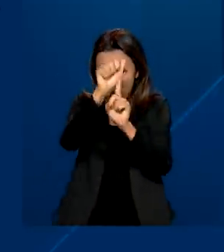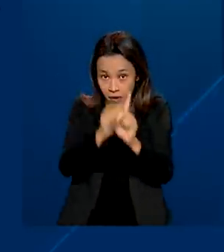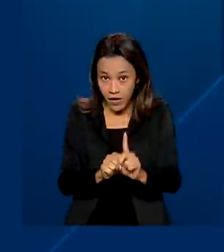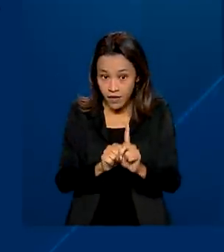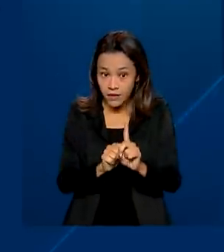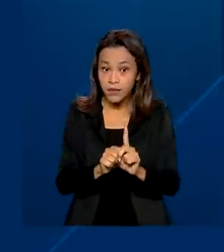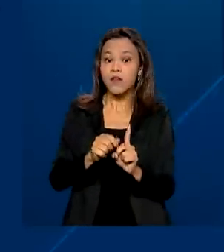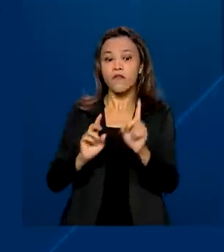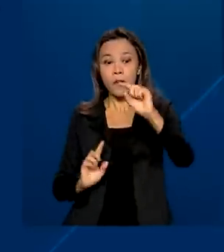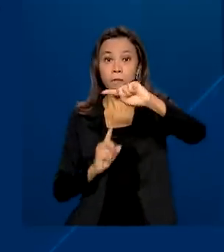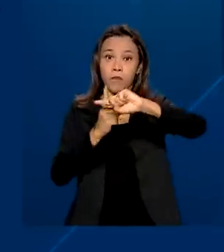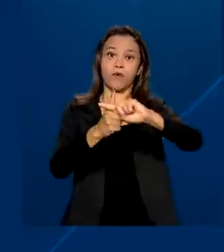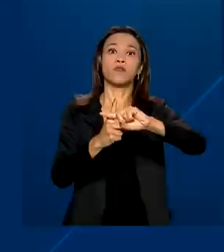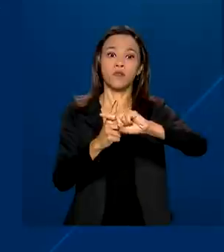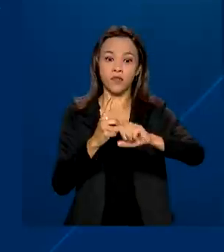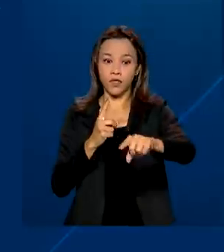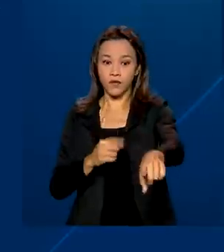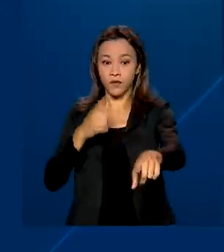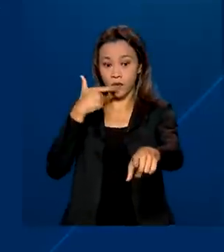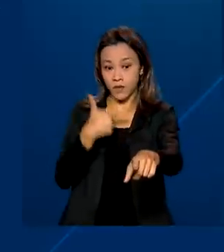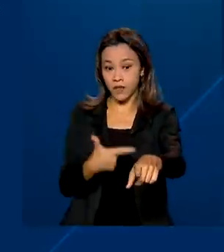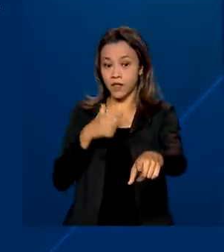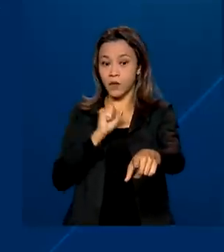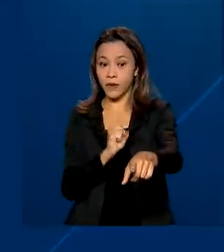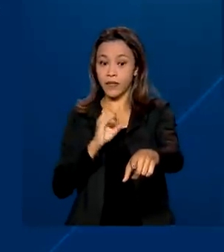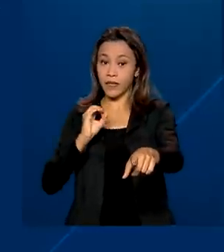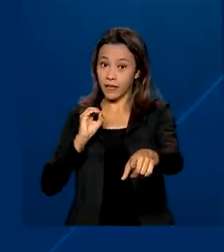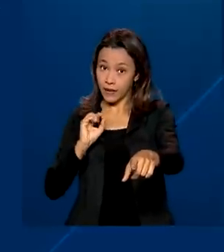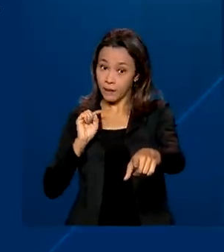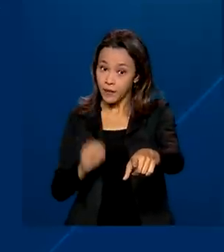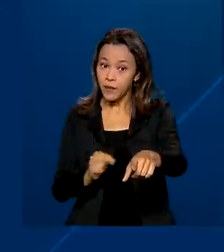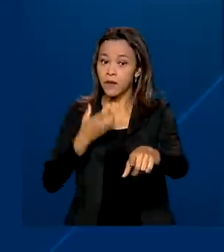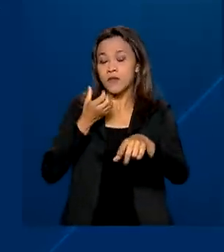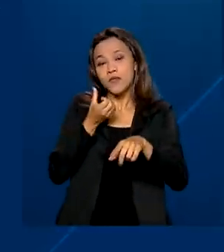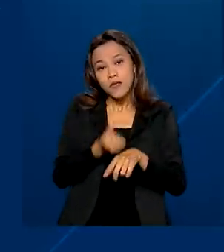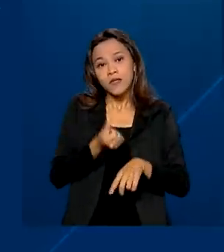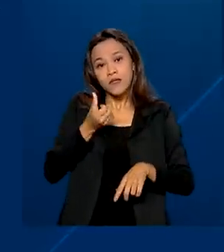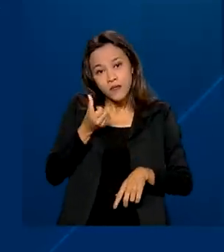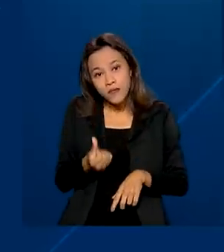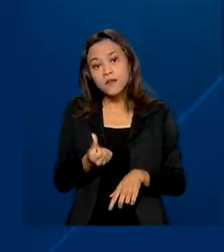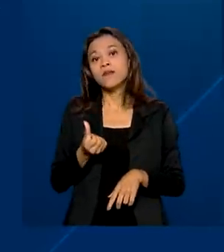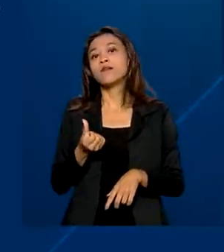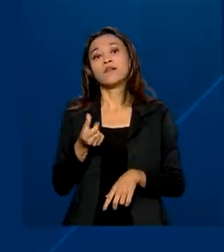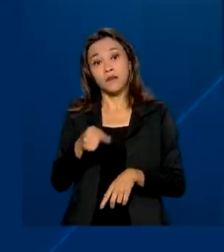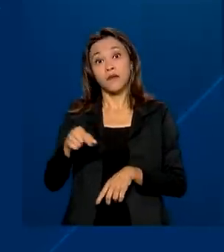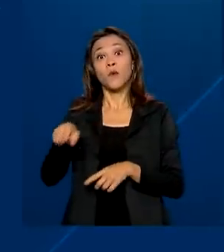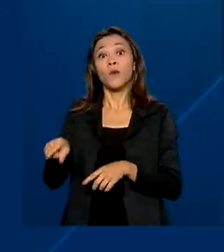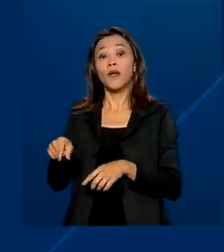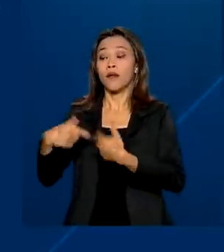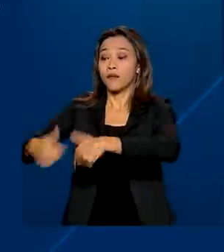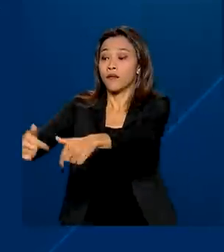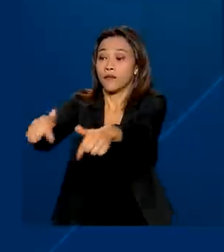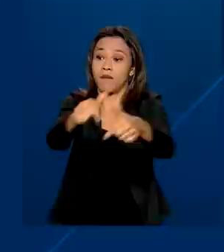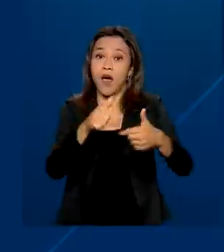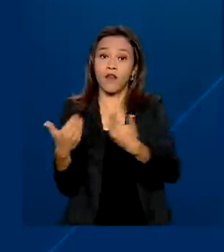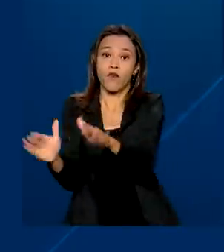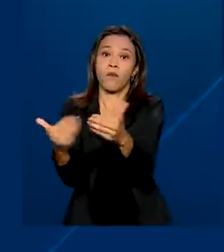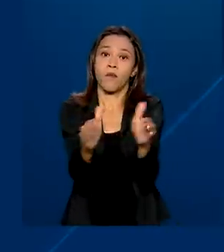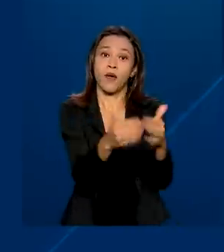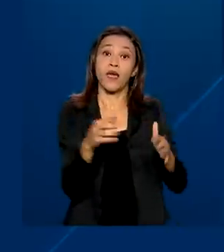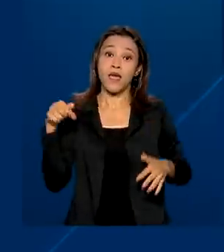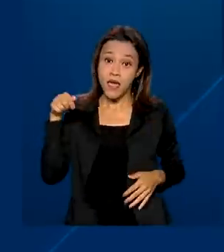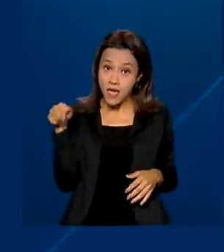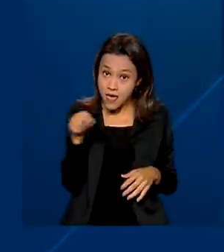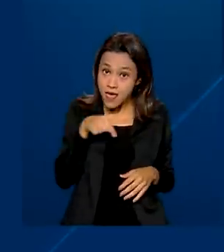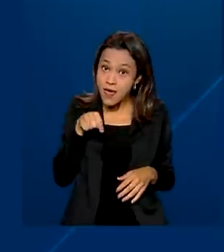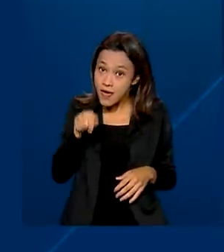saldo fica positivo em 280 mil 666 postos de trabalho. Esse número